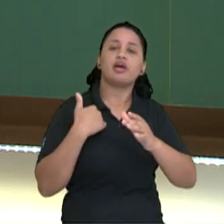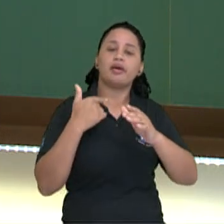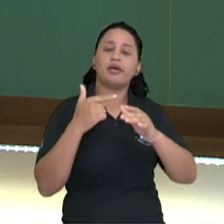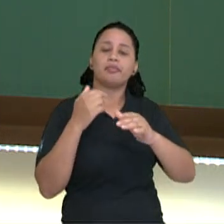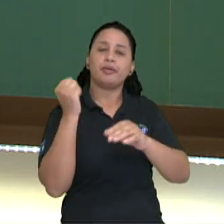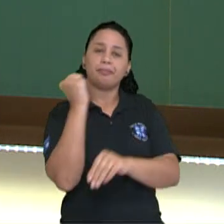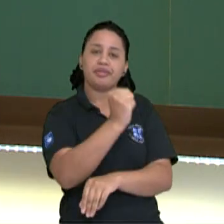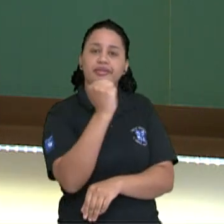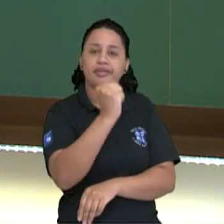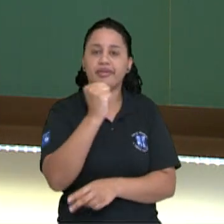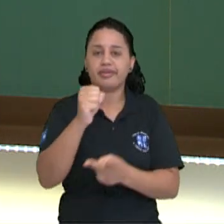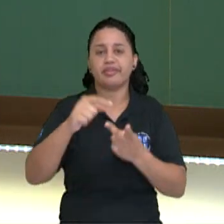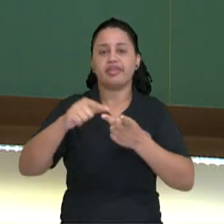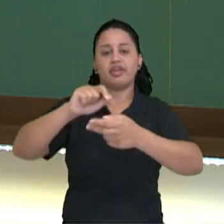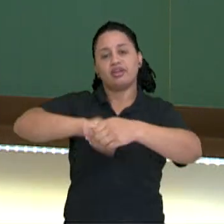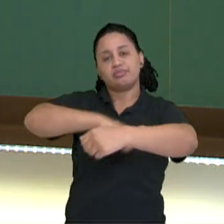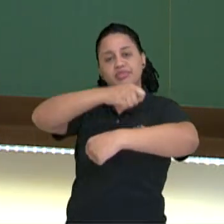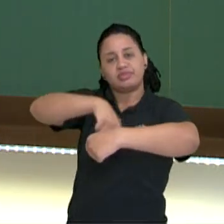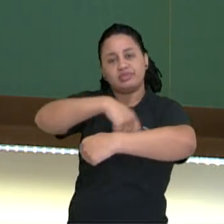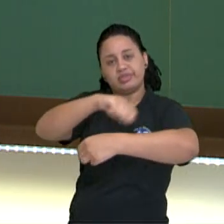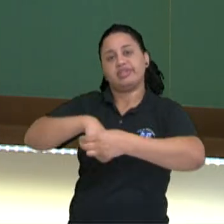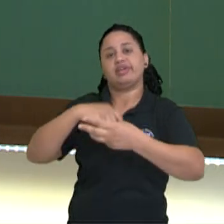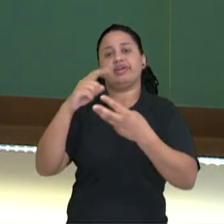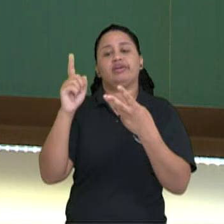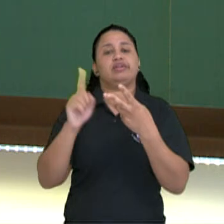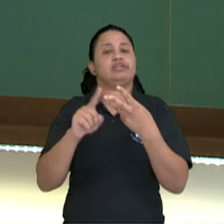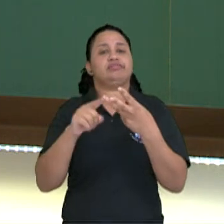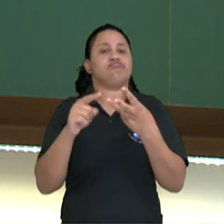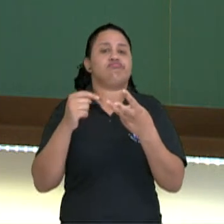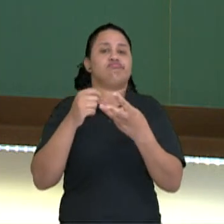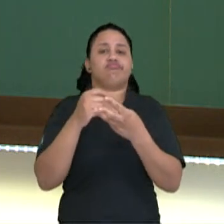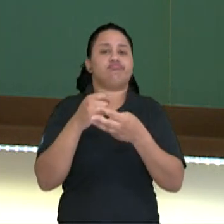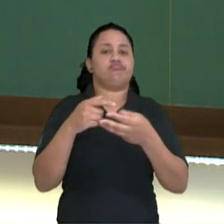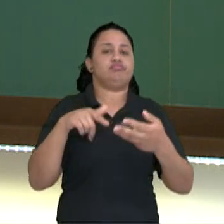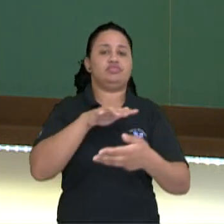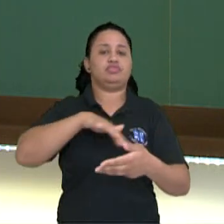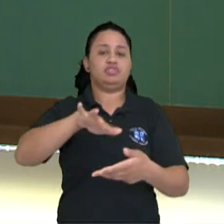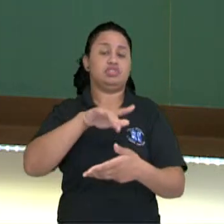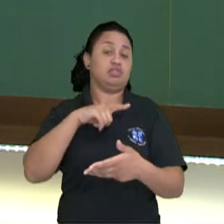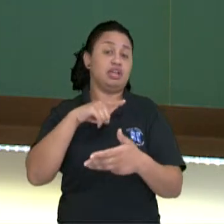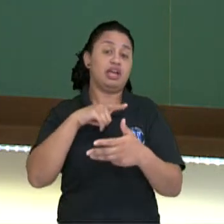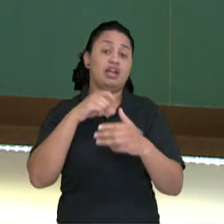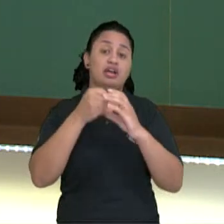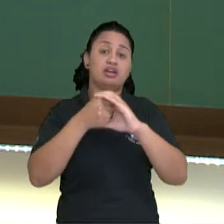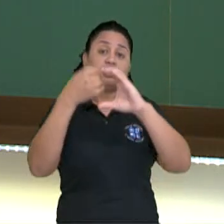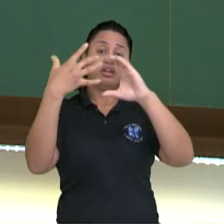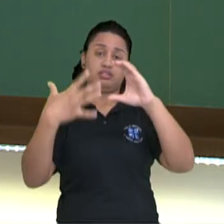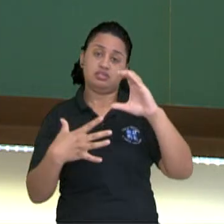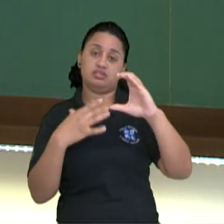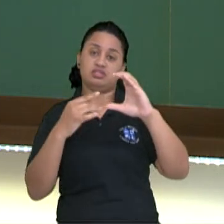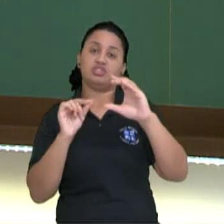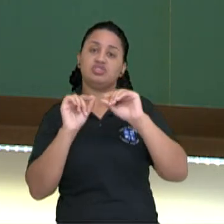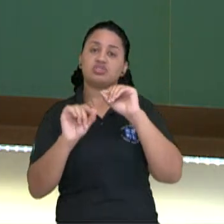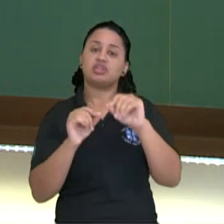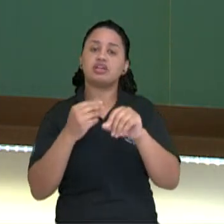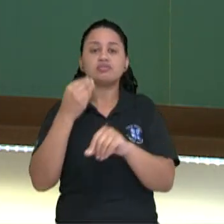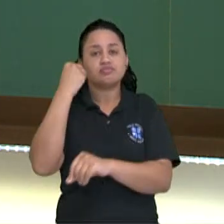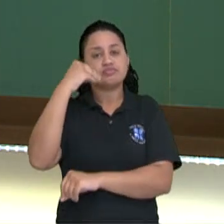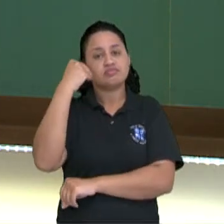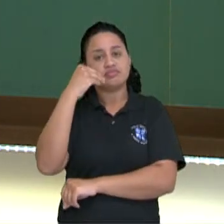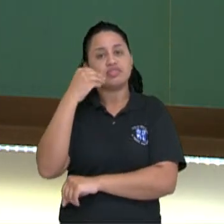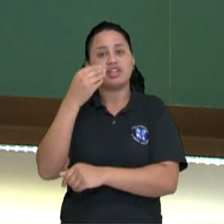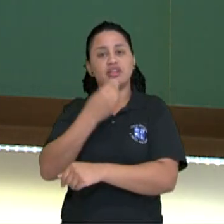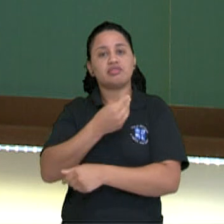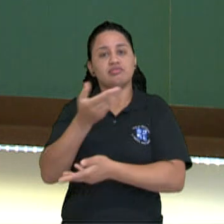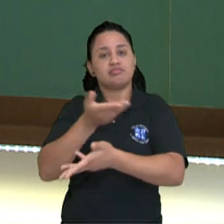caça, quanto para a culinária, né? Para as coisas que eram típicas características da vivência